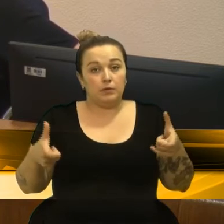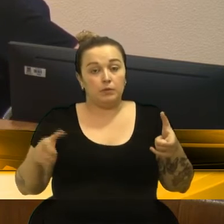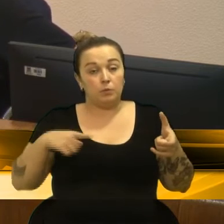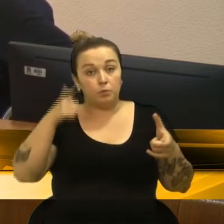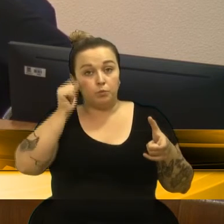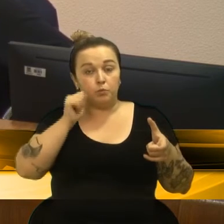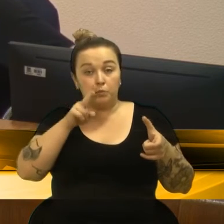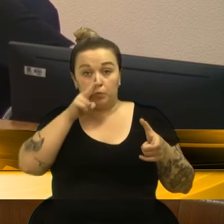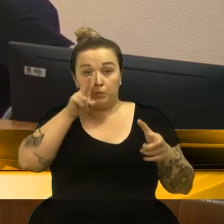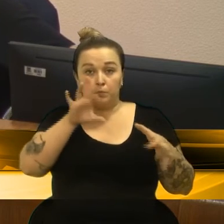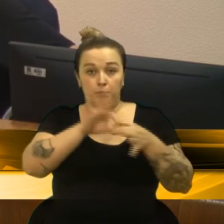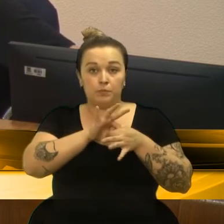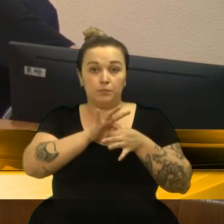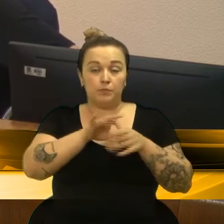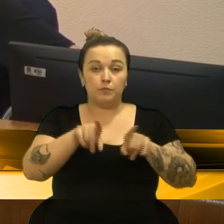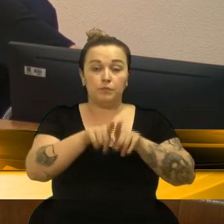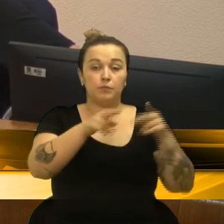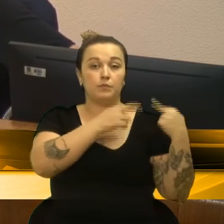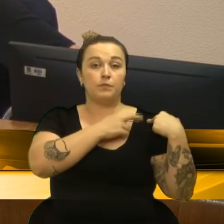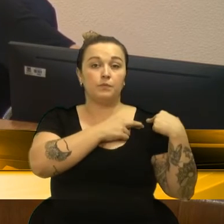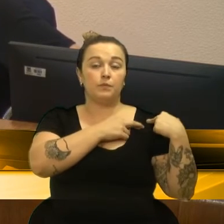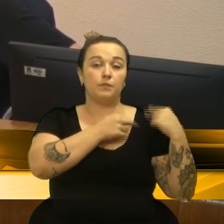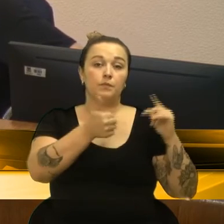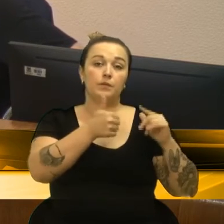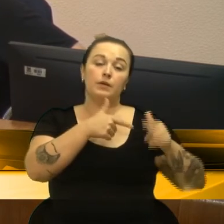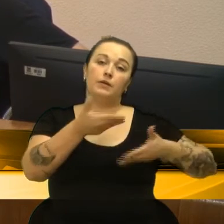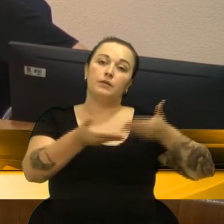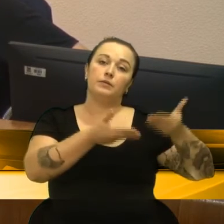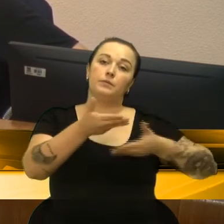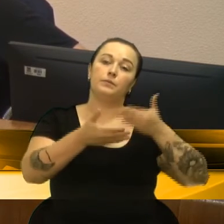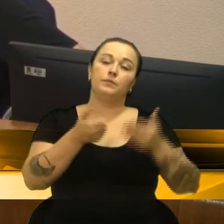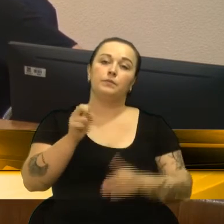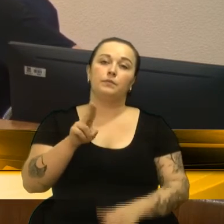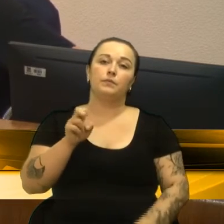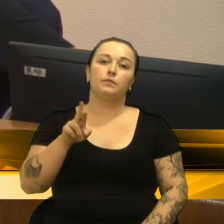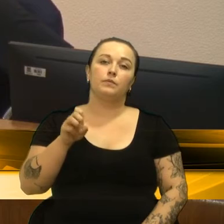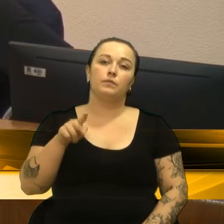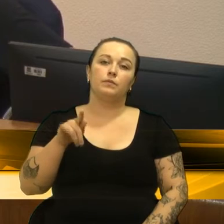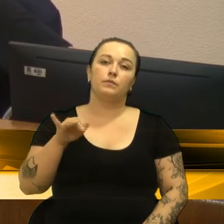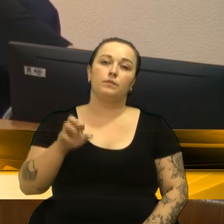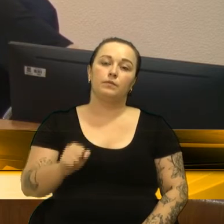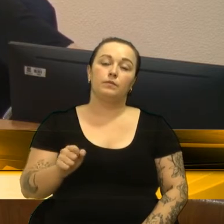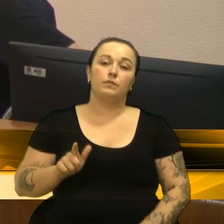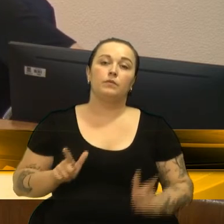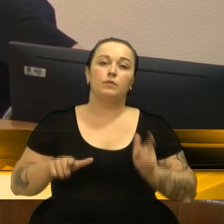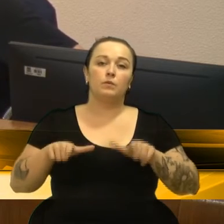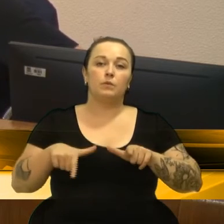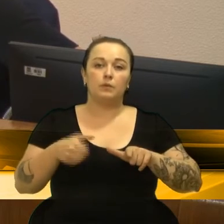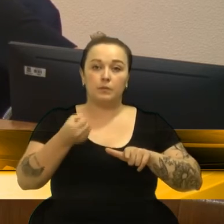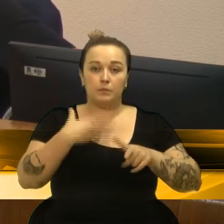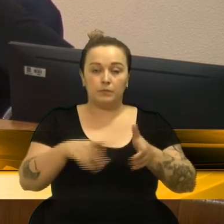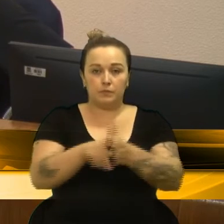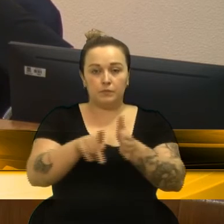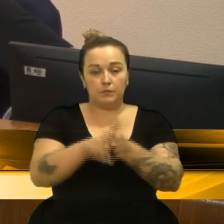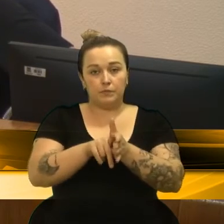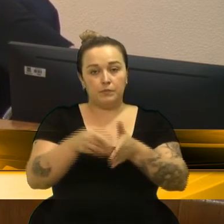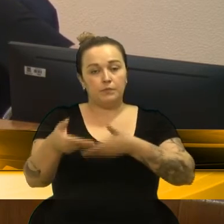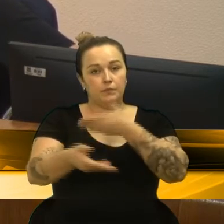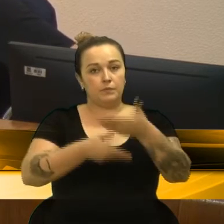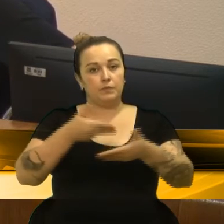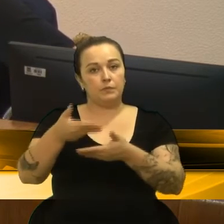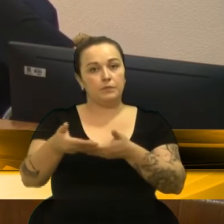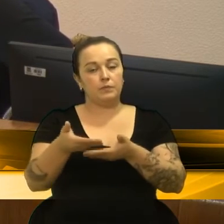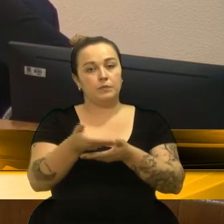fortalecimento do vínculo, a responsabilização e o primeiro atendimento às urgências e emergências em ambiente adequado, até a transferência, barra, encaminhamento dos